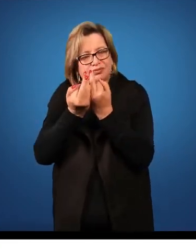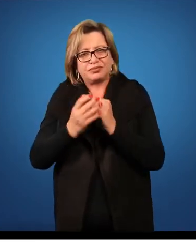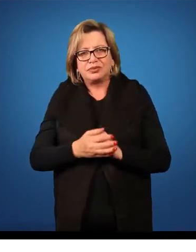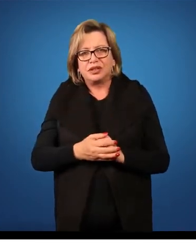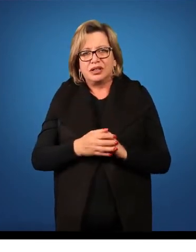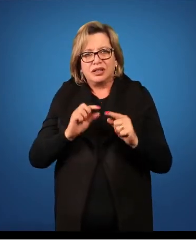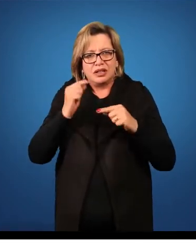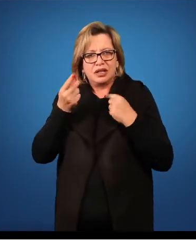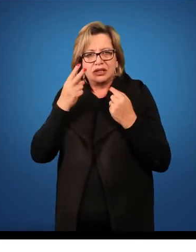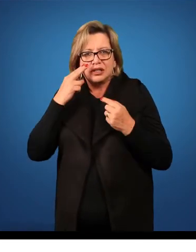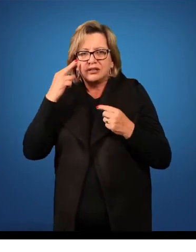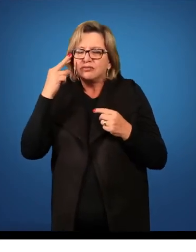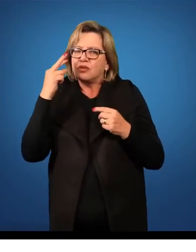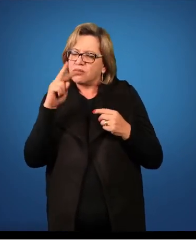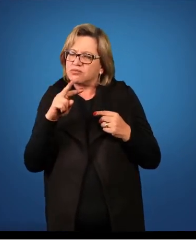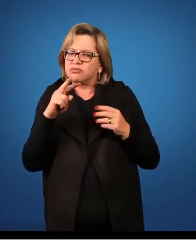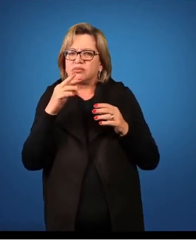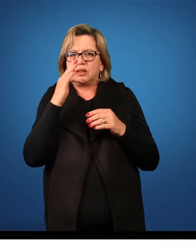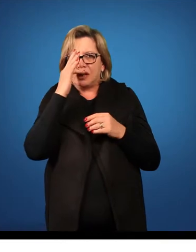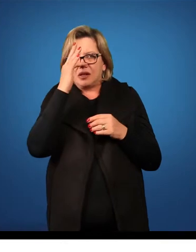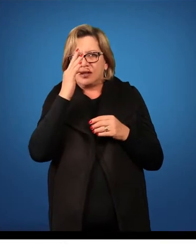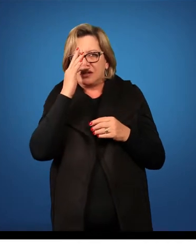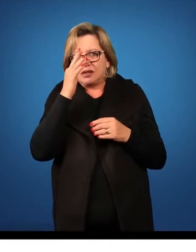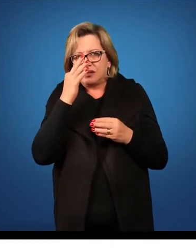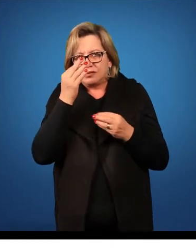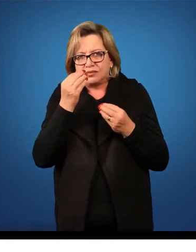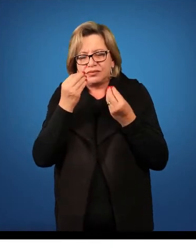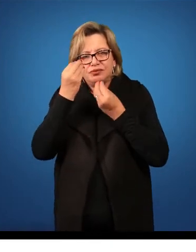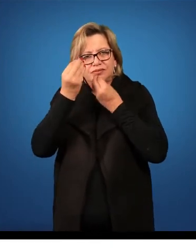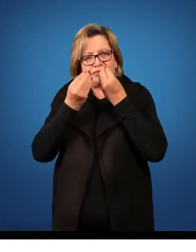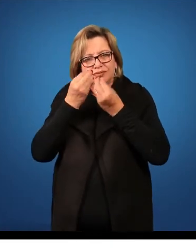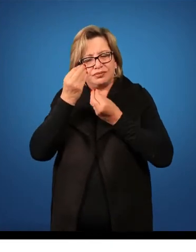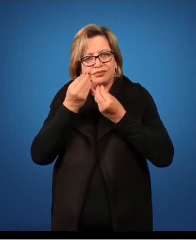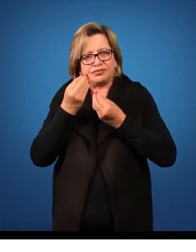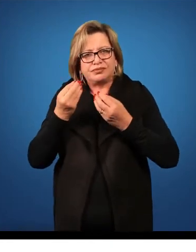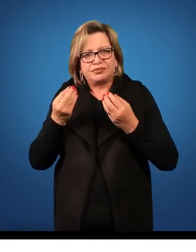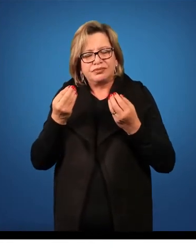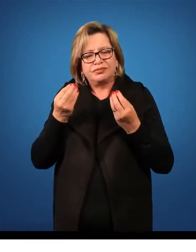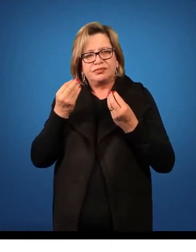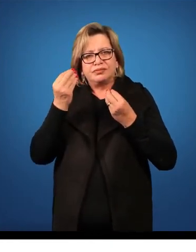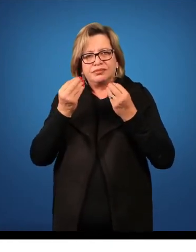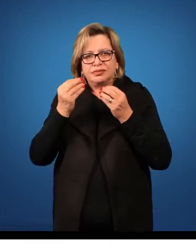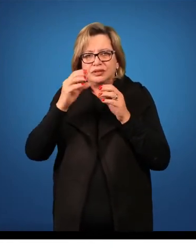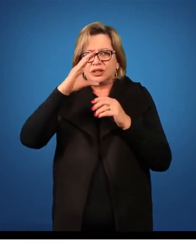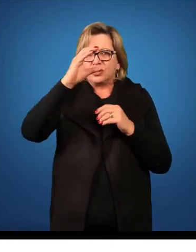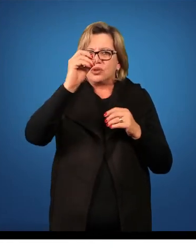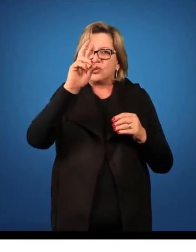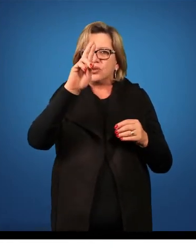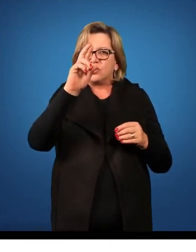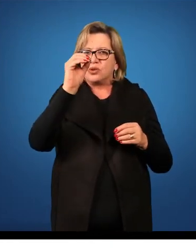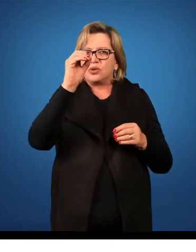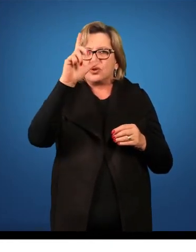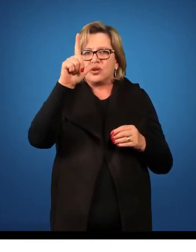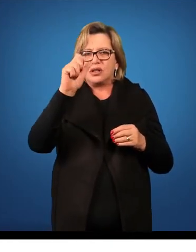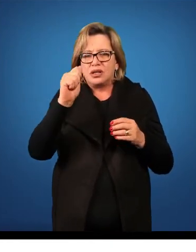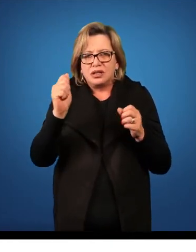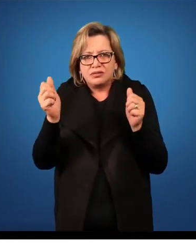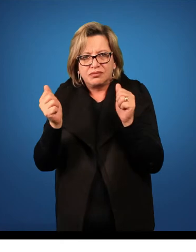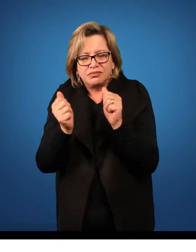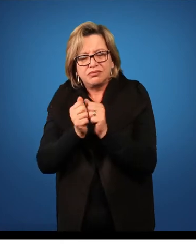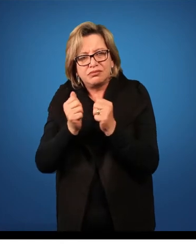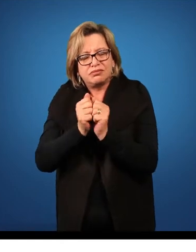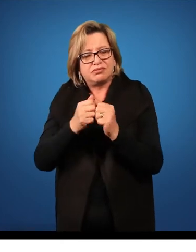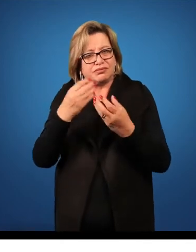a gente olha as flores, como o clado mais derivado, a corola é gamopétala, cálice corola